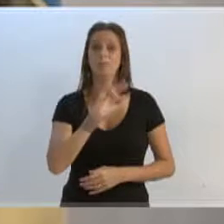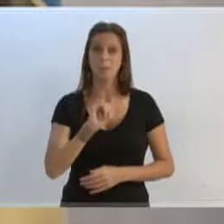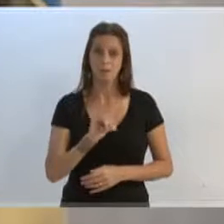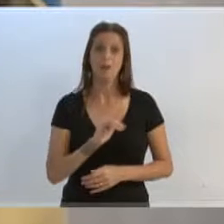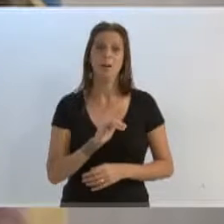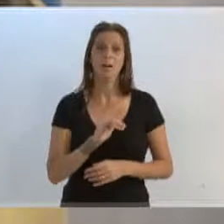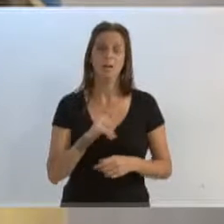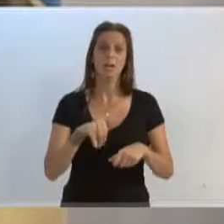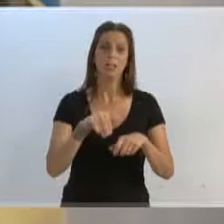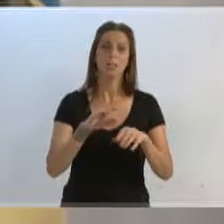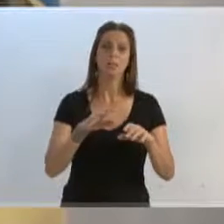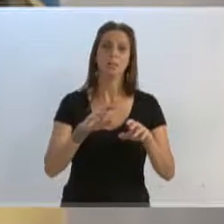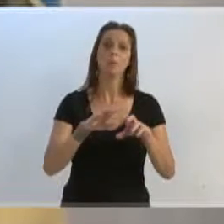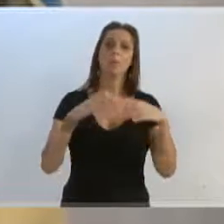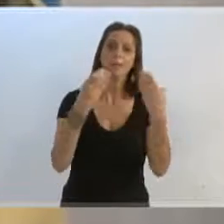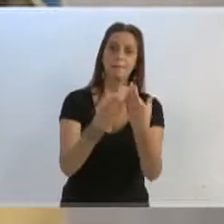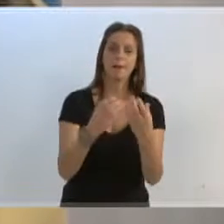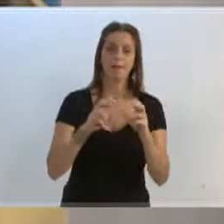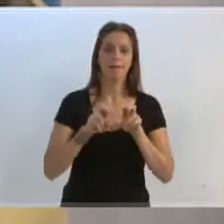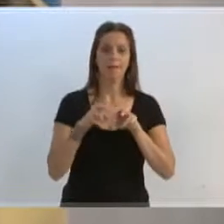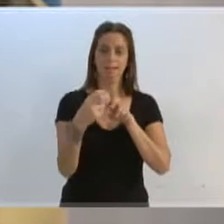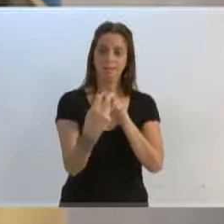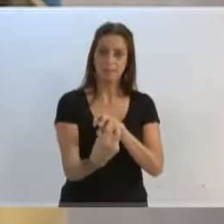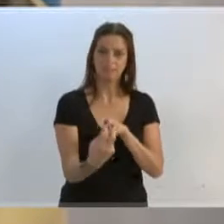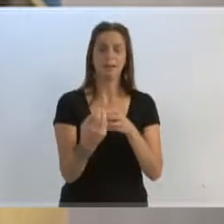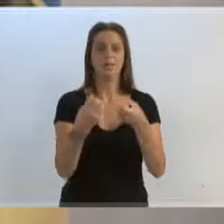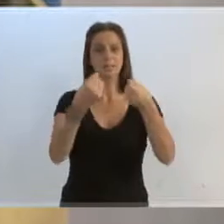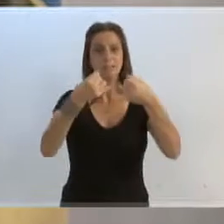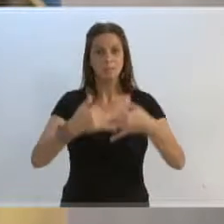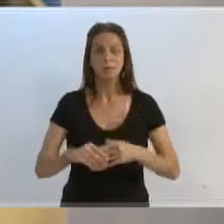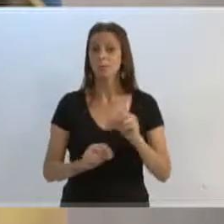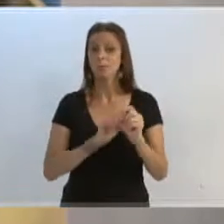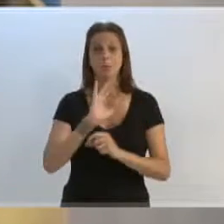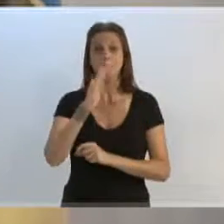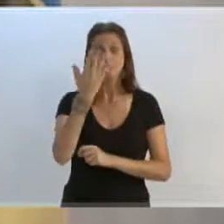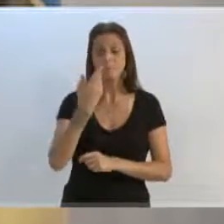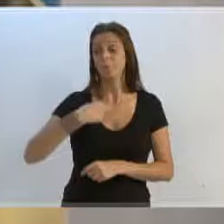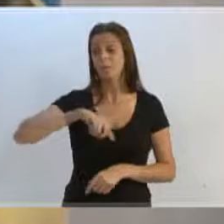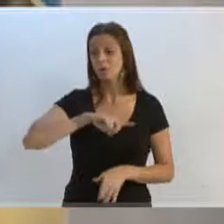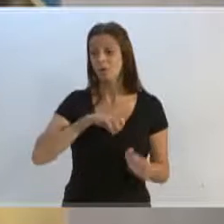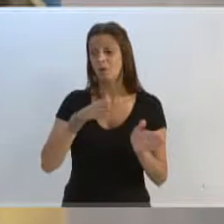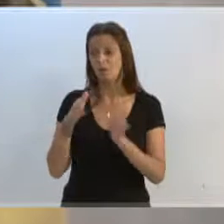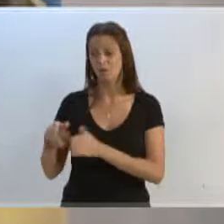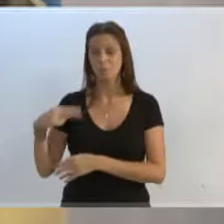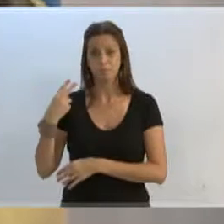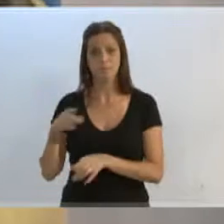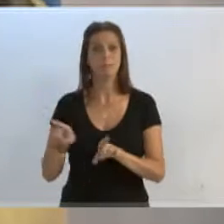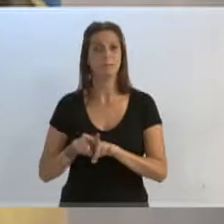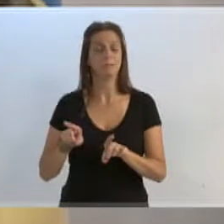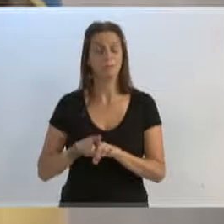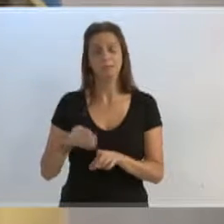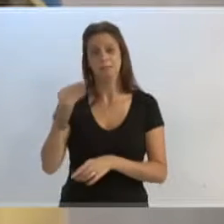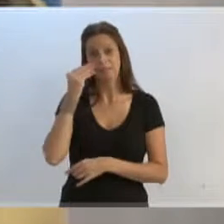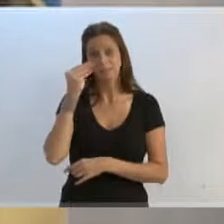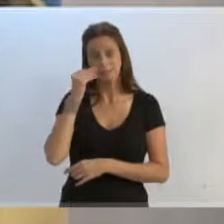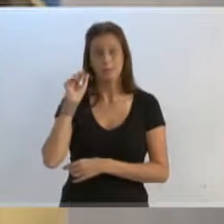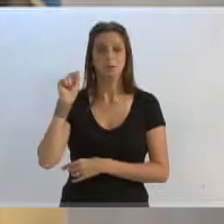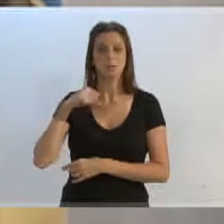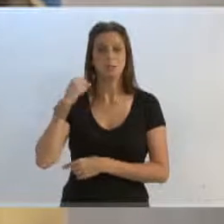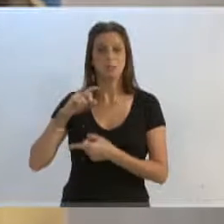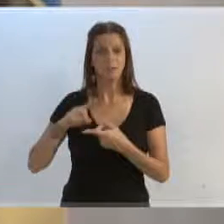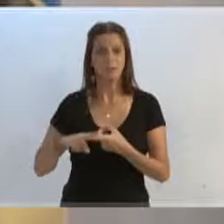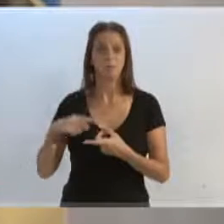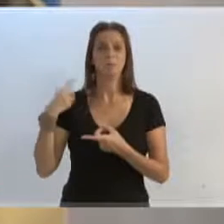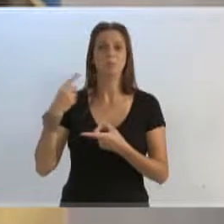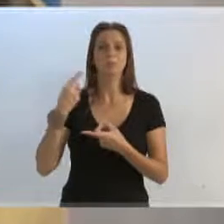boas notícias do que está acontecendo, e nós, paralelamente a isso, estamos correndo atrás, junto ao nosso senador, aos nossos deputados